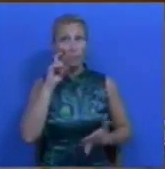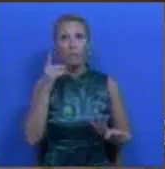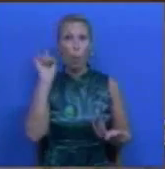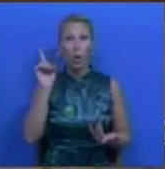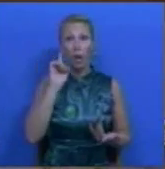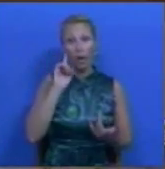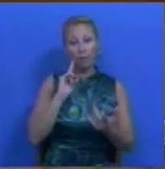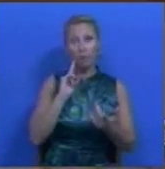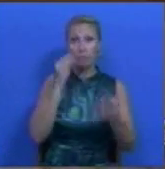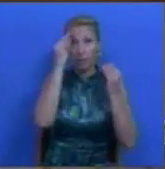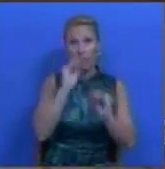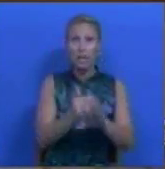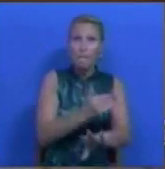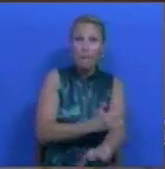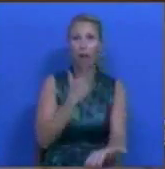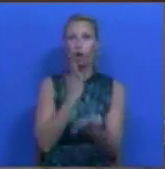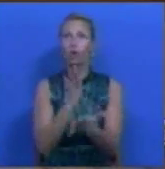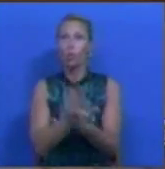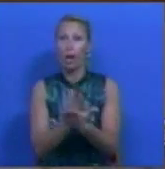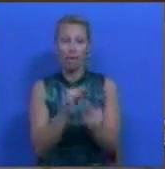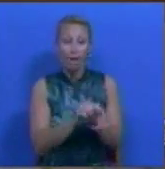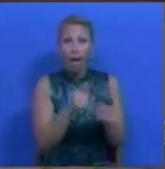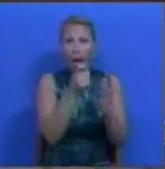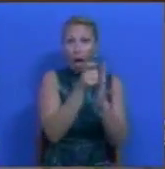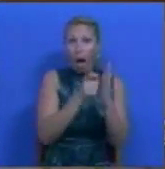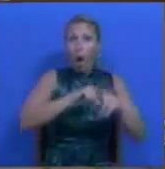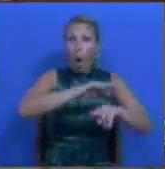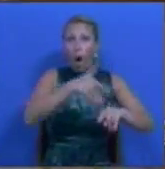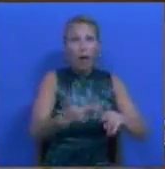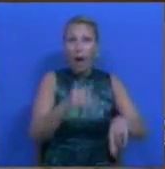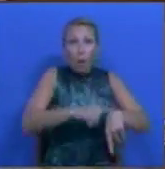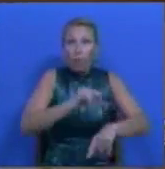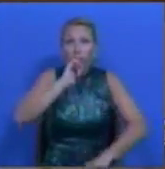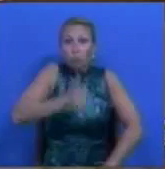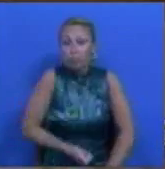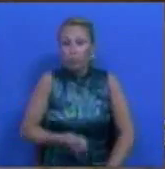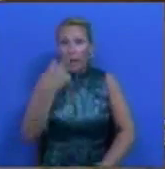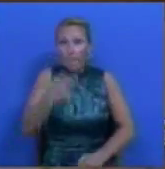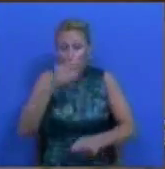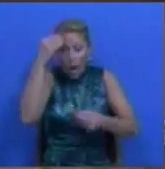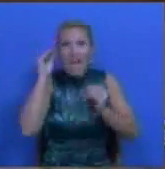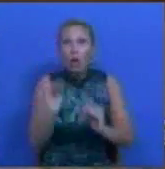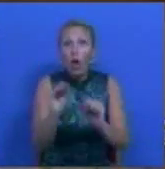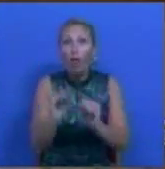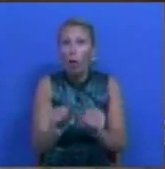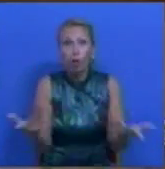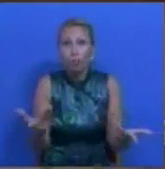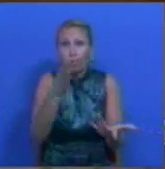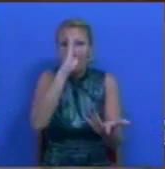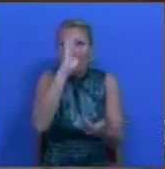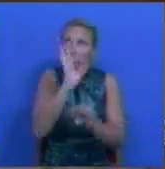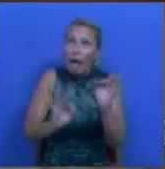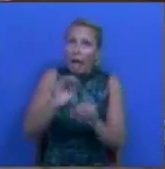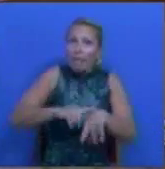que este novo calendário do pré-escolar não permite criar este tempo para que estes educadores possam trabalhar. Segundo, há uma